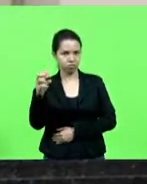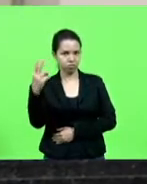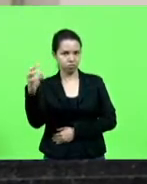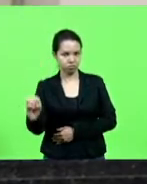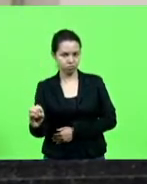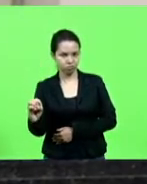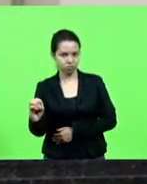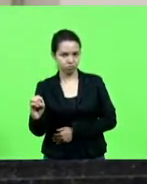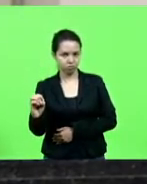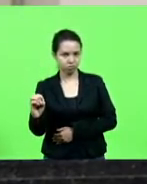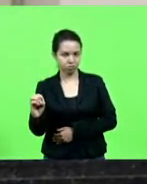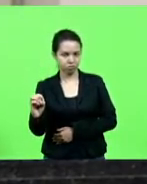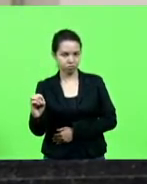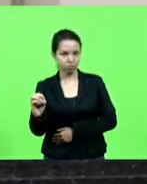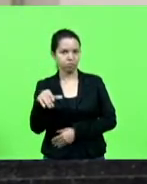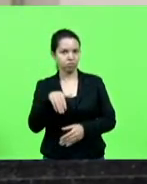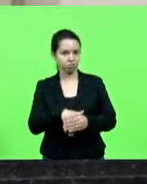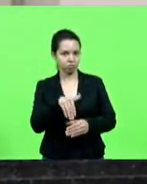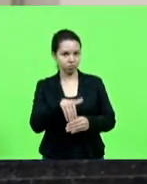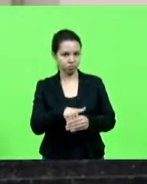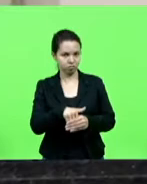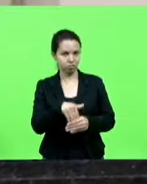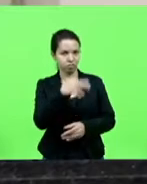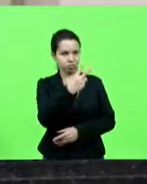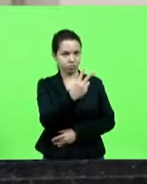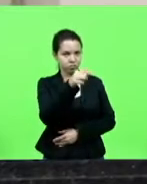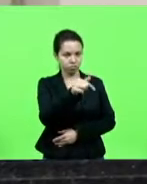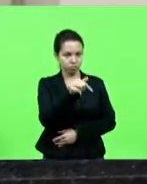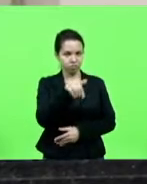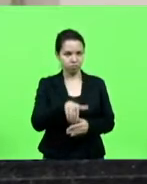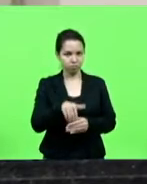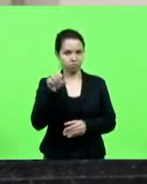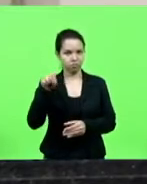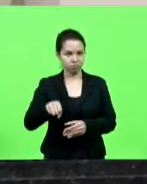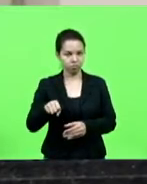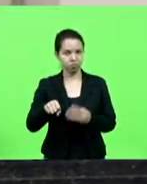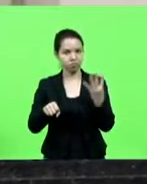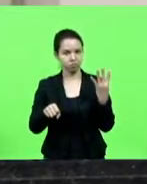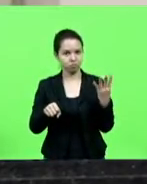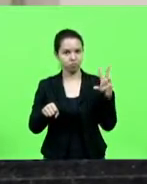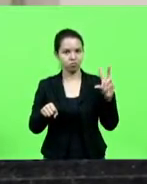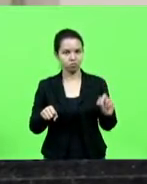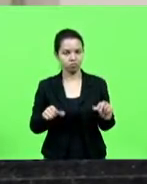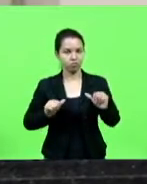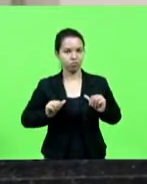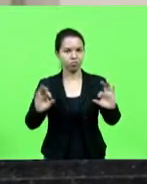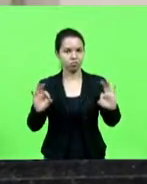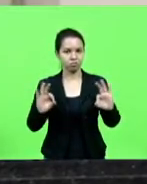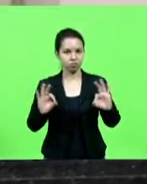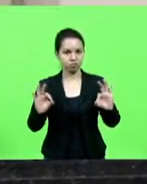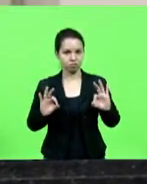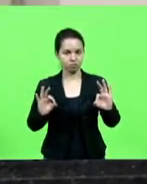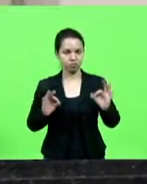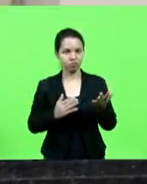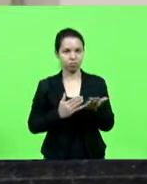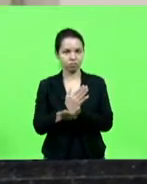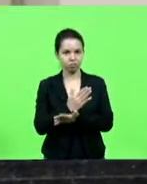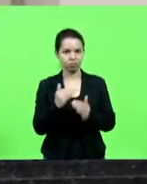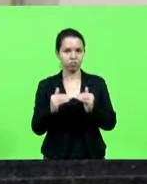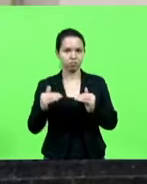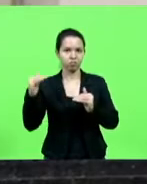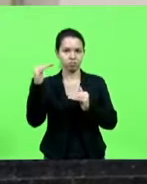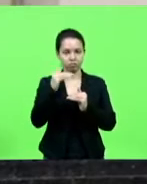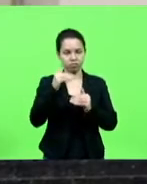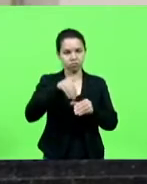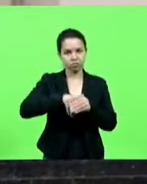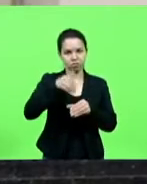com a seguinte votação, 27 votos sim, 4 votos não e nenhuma abstenção. Foi aprovado por maioria em